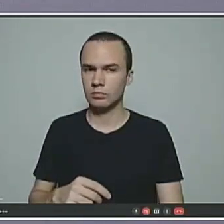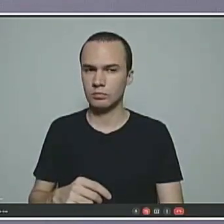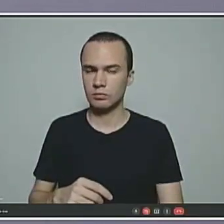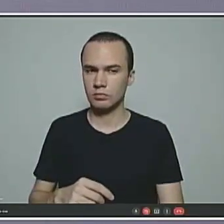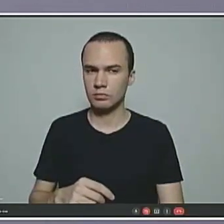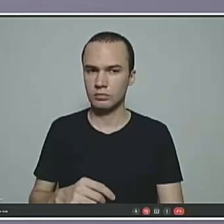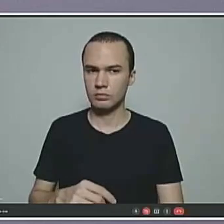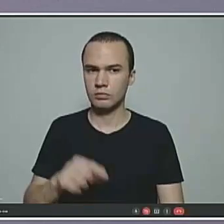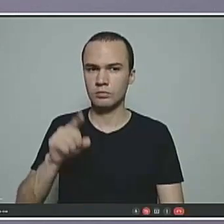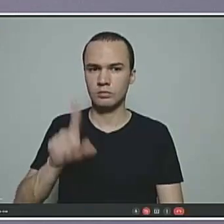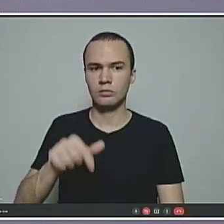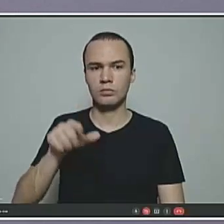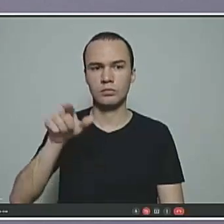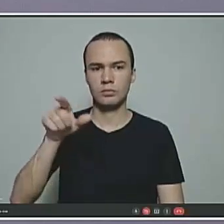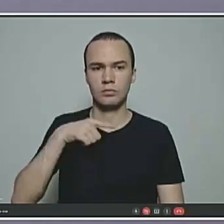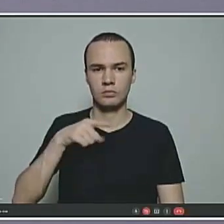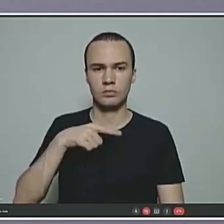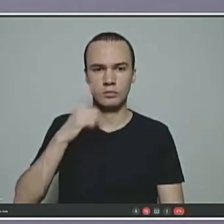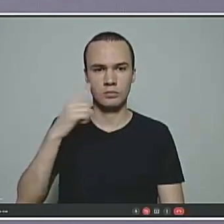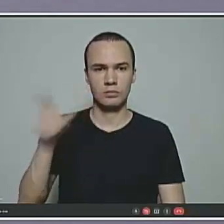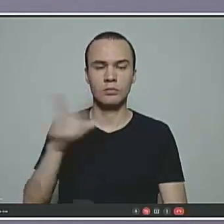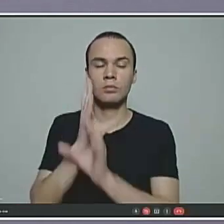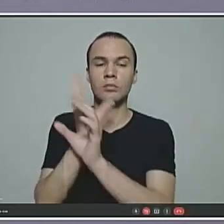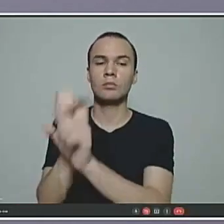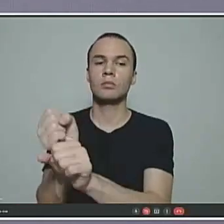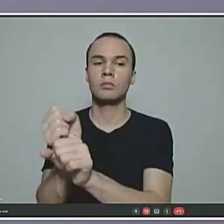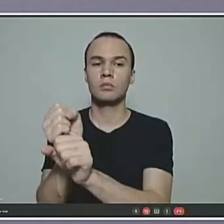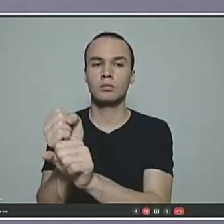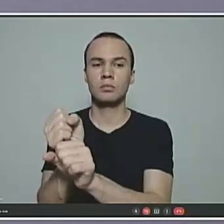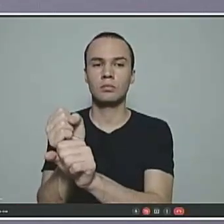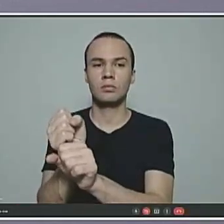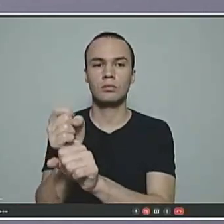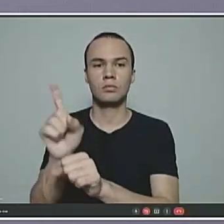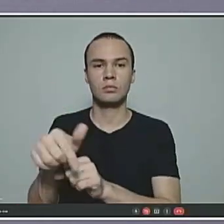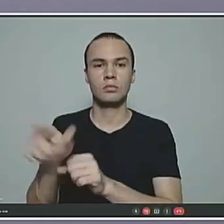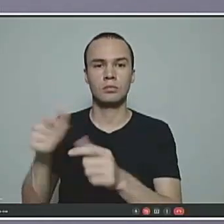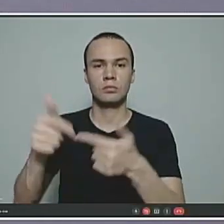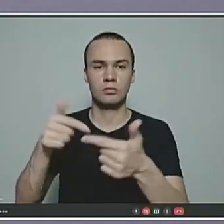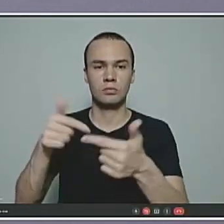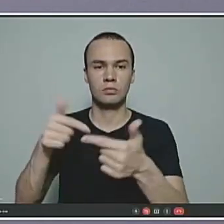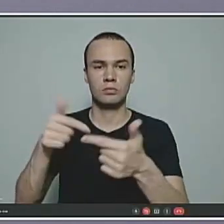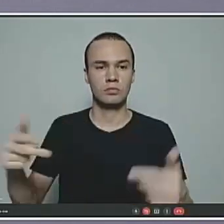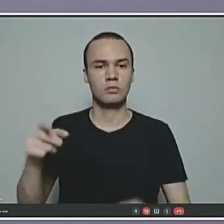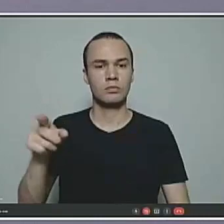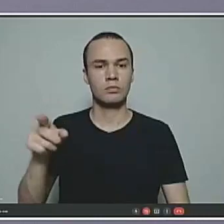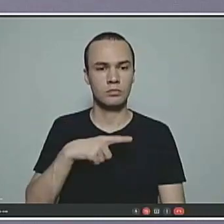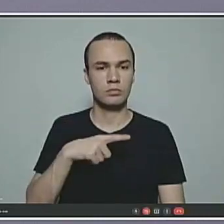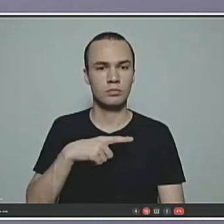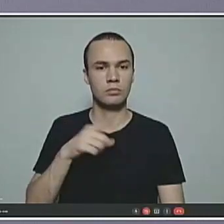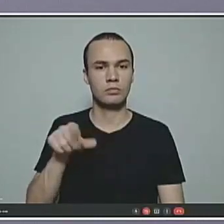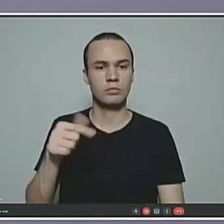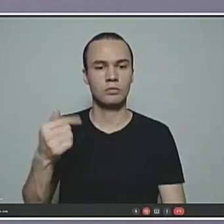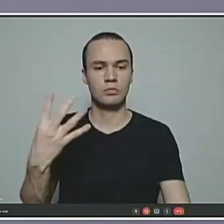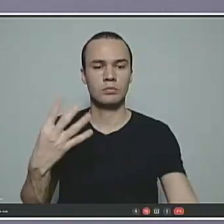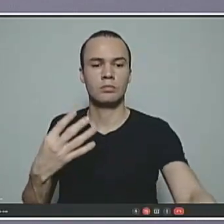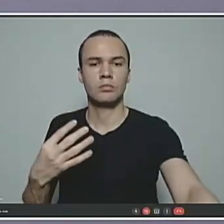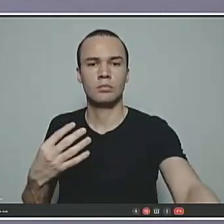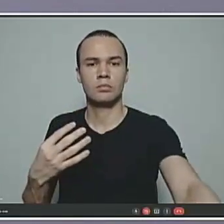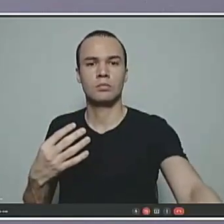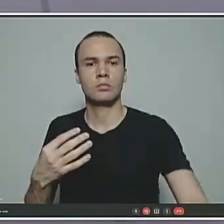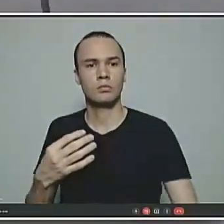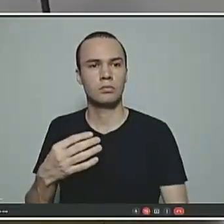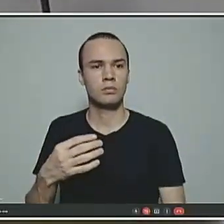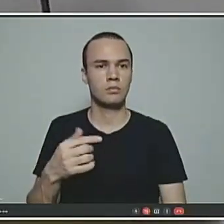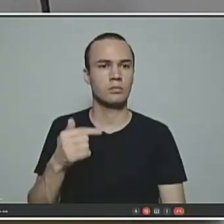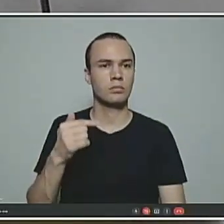a maior gravidade. Somatório de idade e tempo de contribuição, incluídas suas fações, equivalente a 84 se mulher, 94 se homem. Isso quer